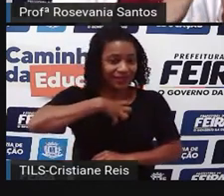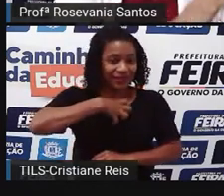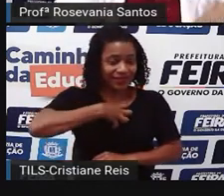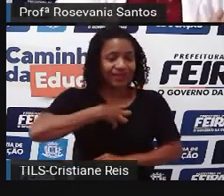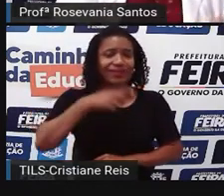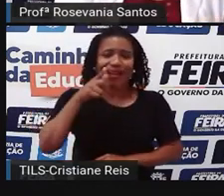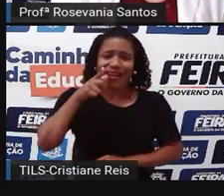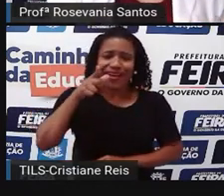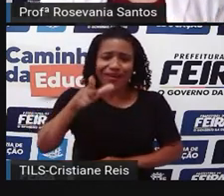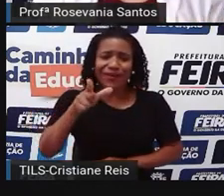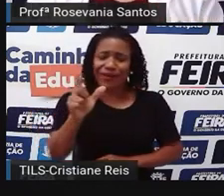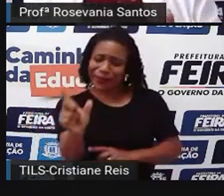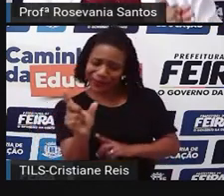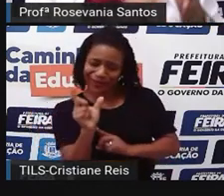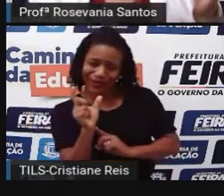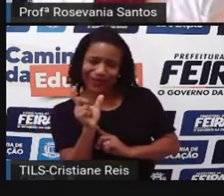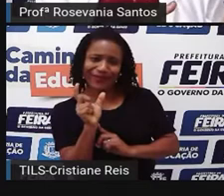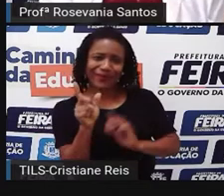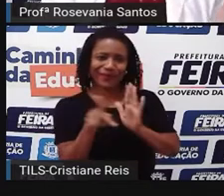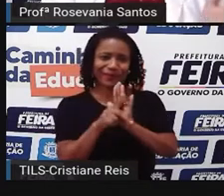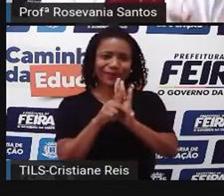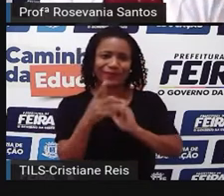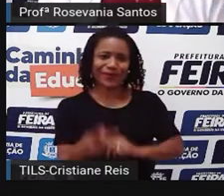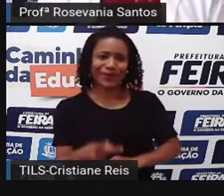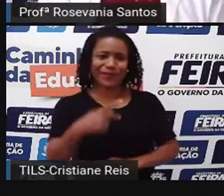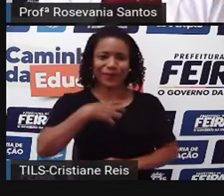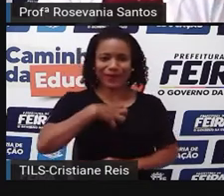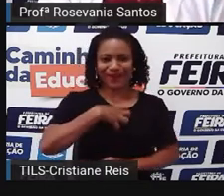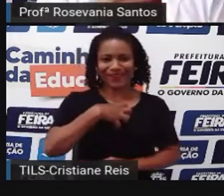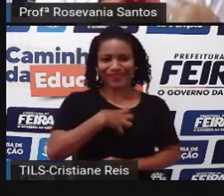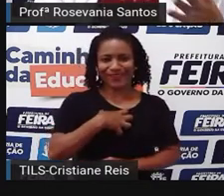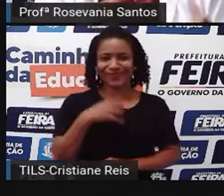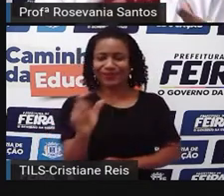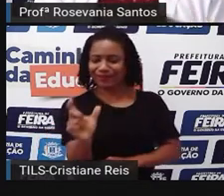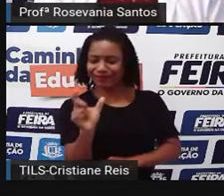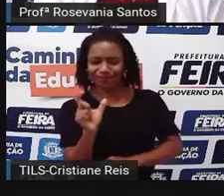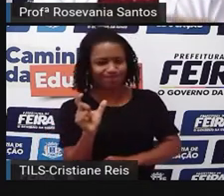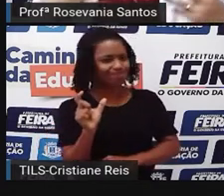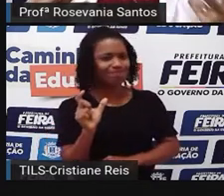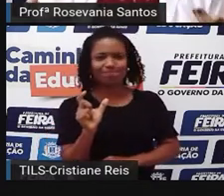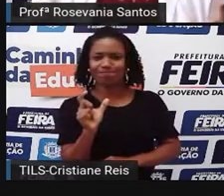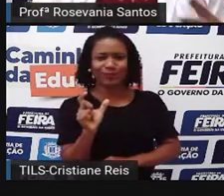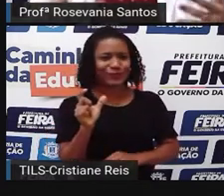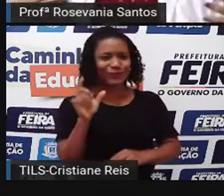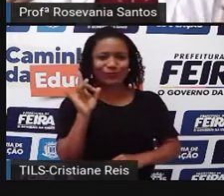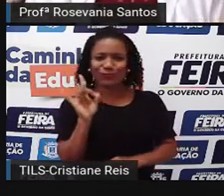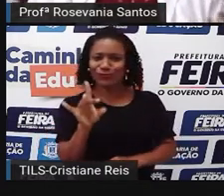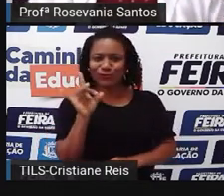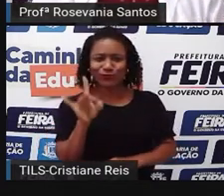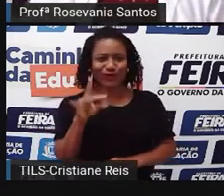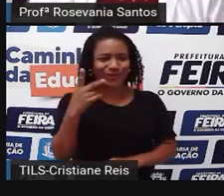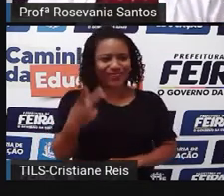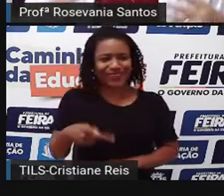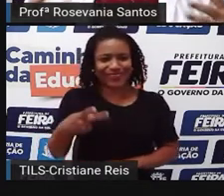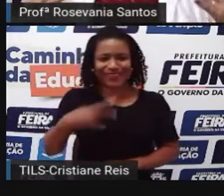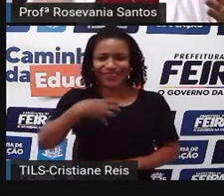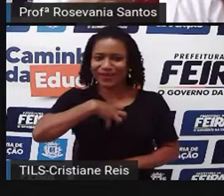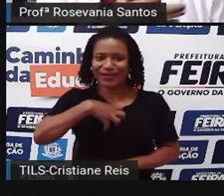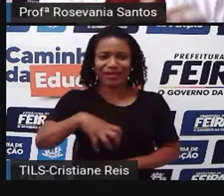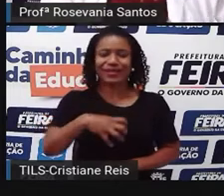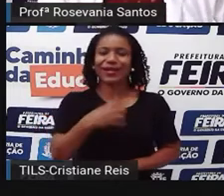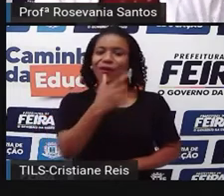deveria ter um dicionário particular para o baiano, né? Que a gente tem várias palavras que somente os baianos